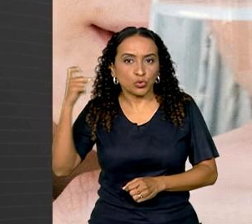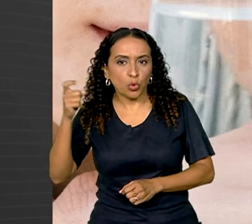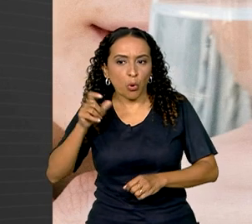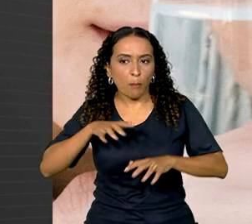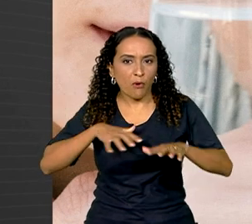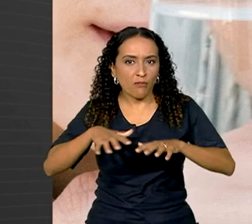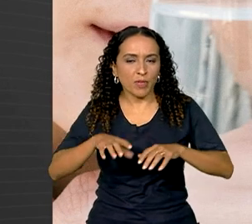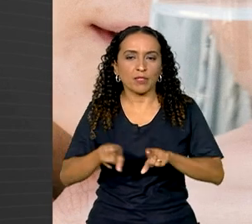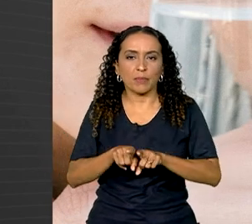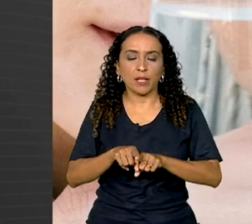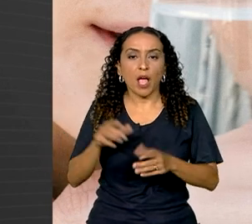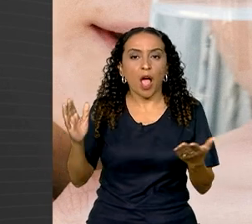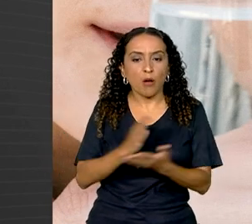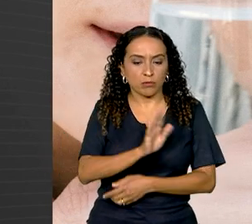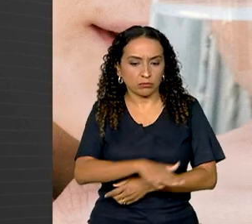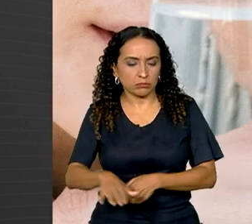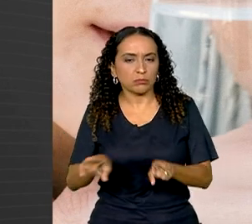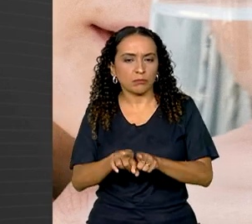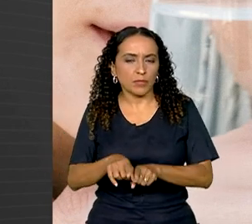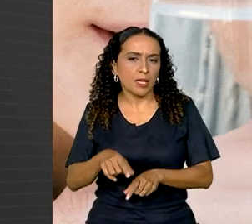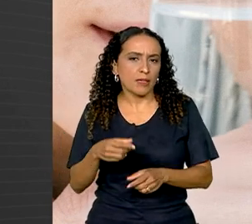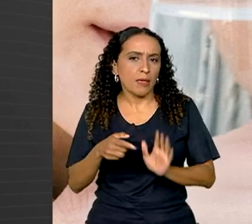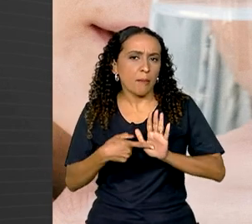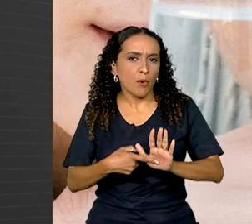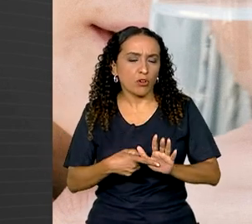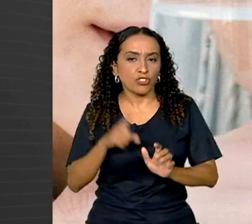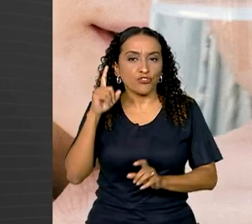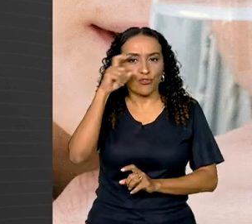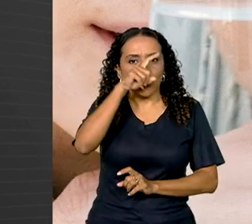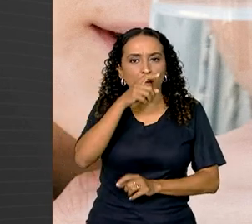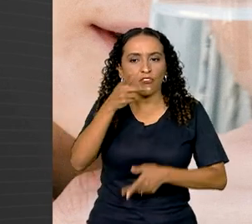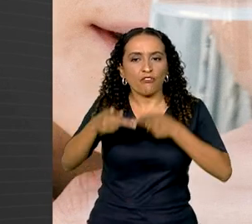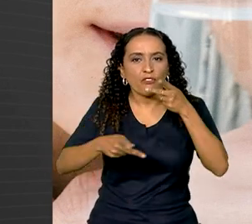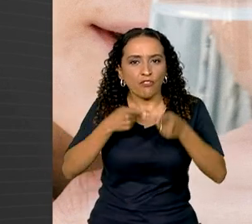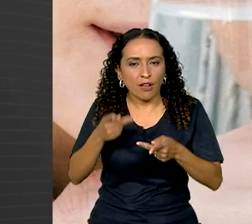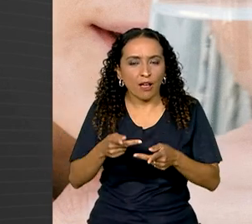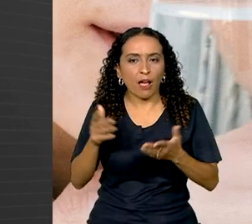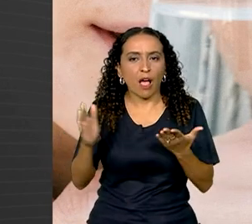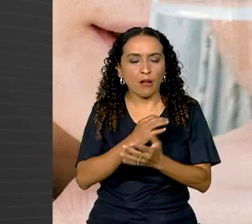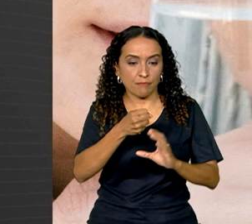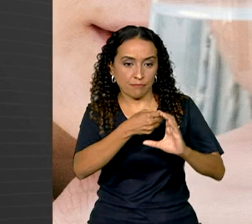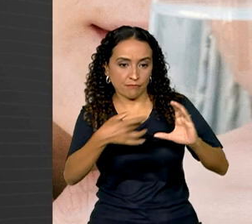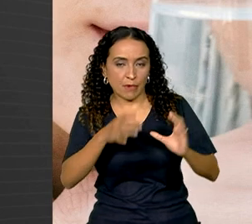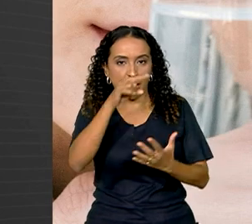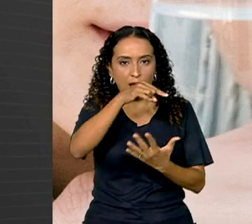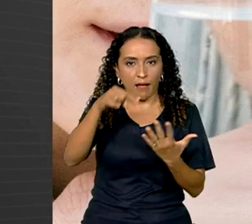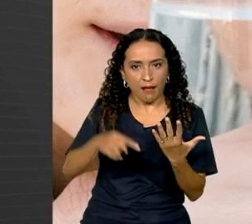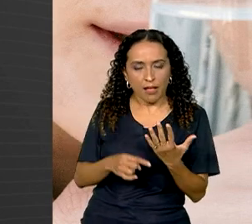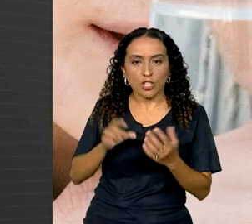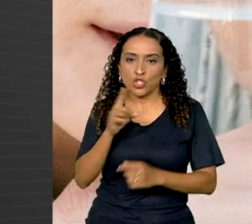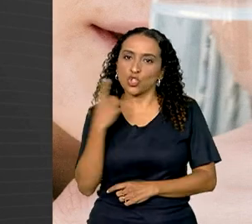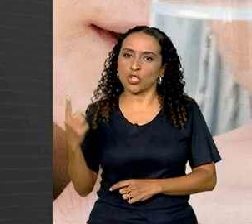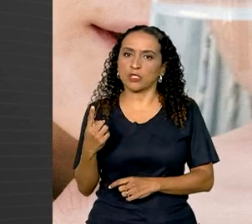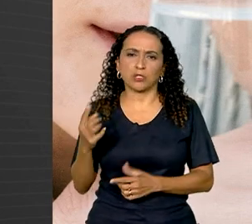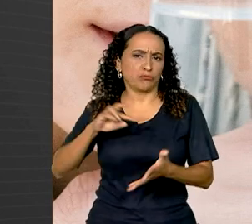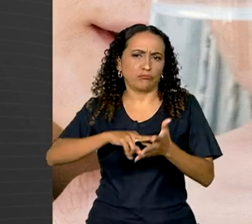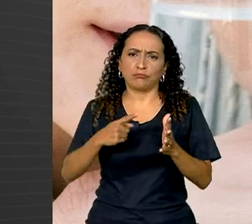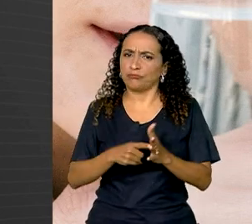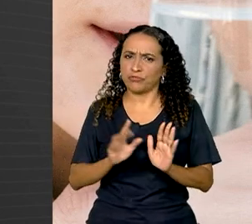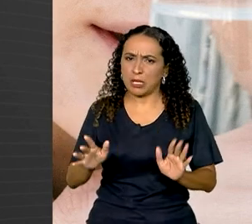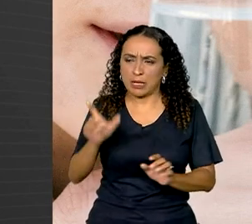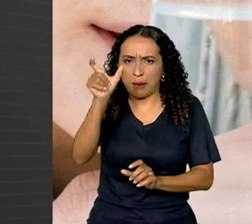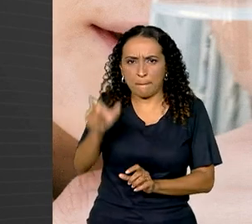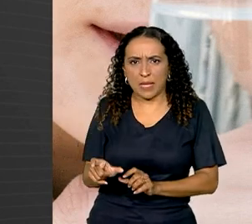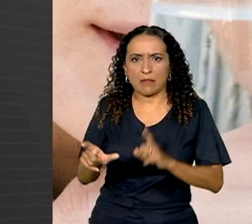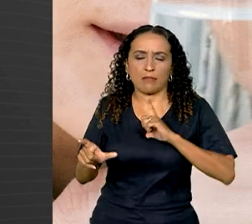Algumas crianças também apresentam dificuldade de fala. Cada uma dessas características sozinha não significa que a